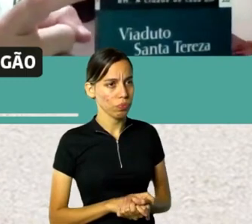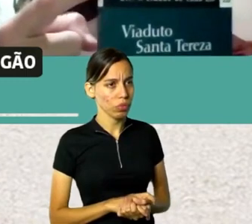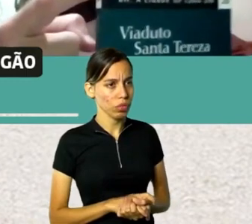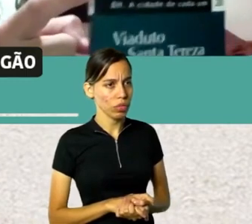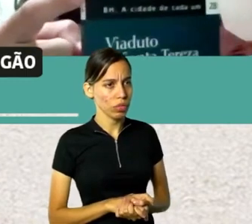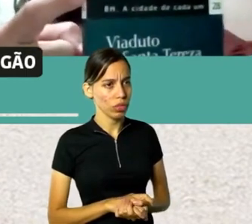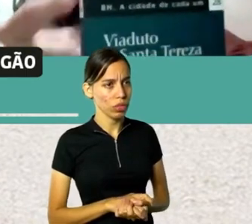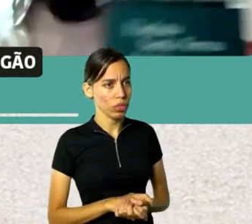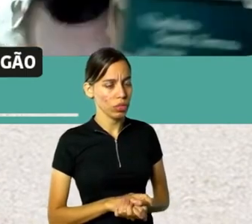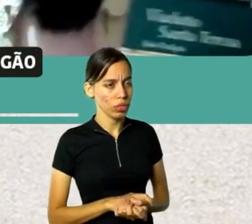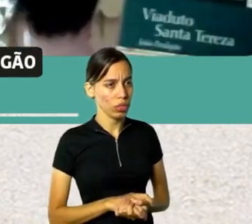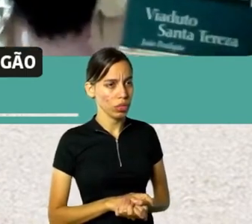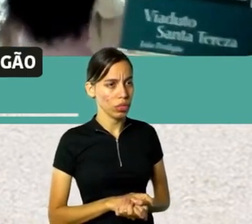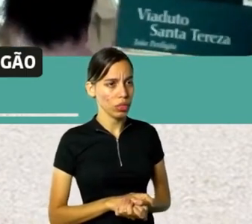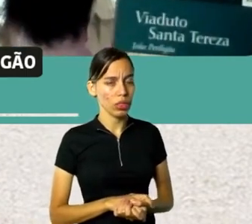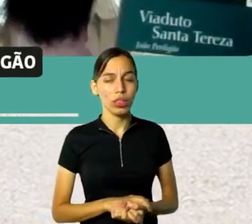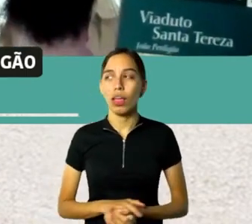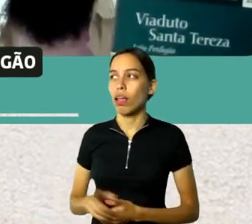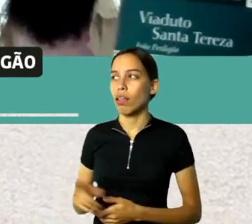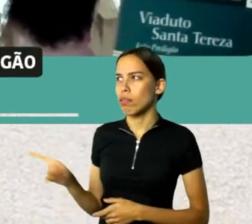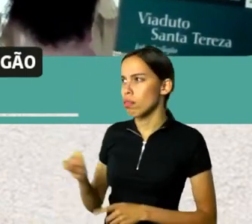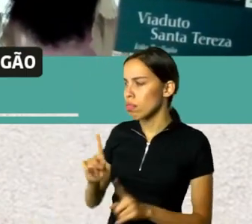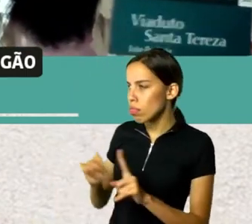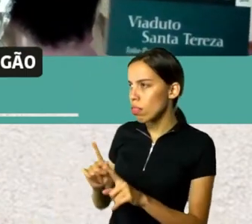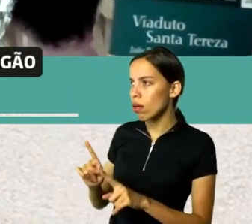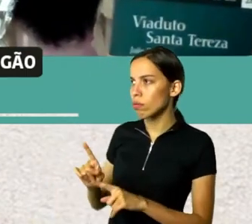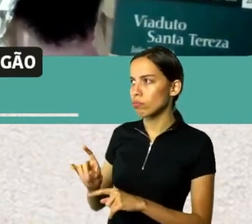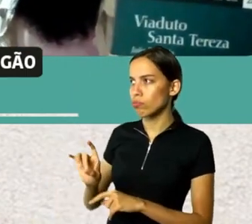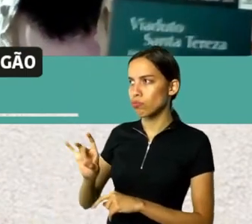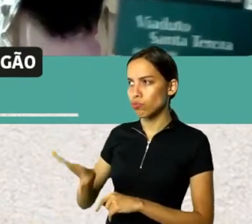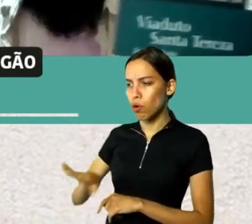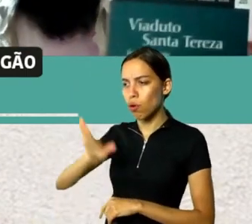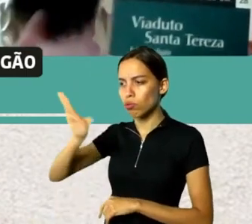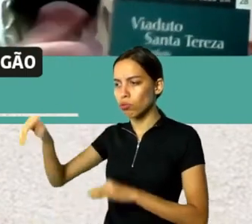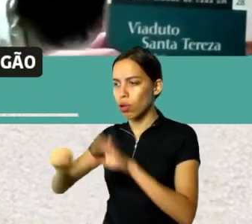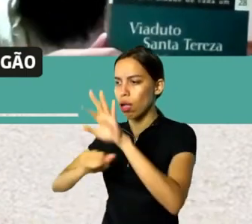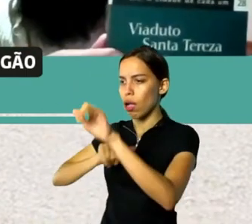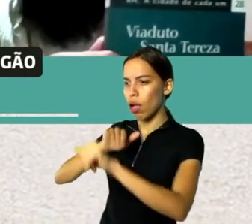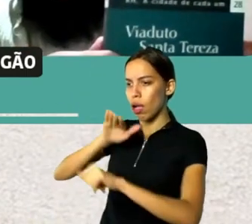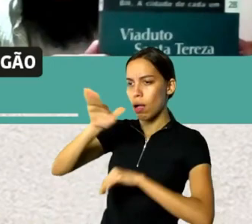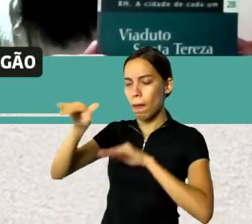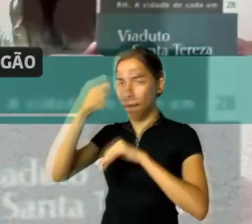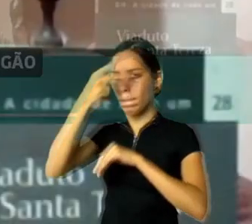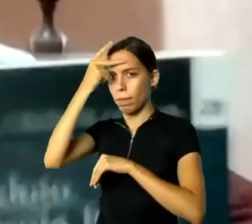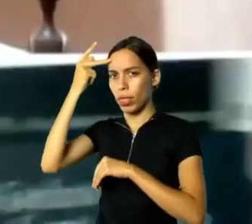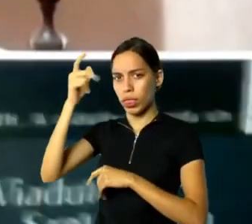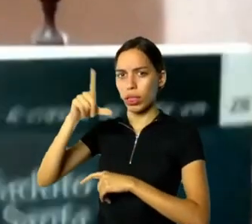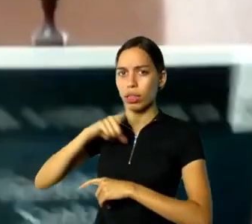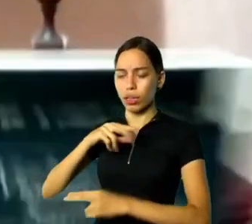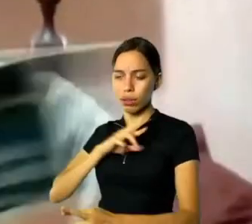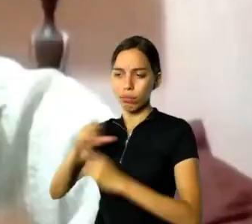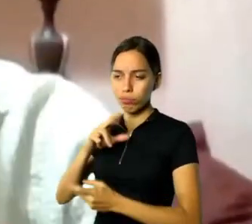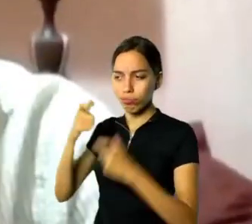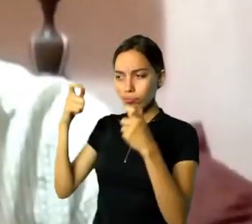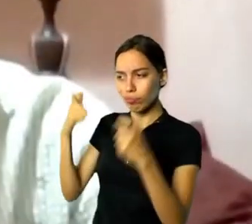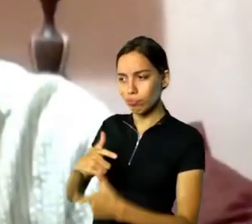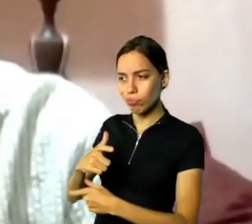só convidam pessoas que têm relação com o lugar para fazer os livros, né? E é o número 28 da coleção, inclusive,